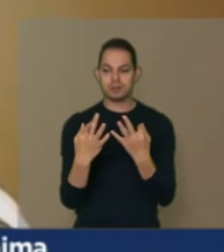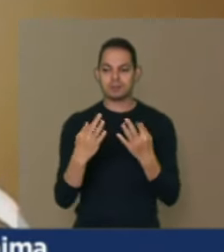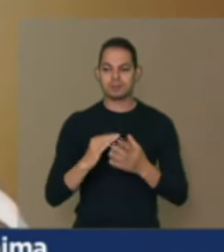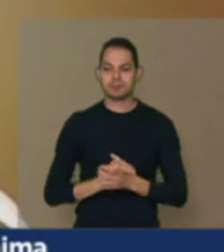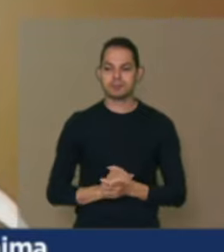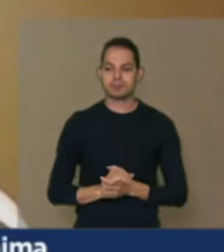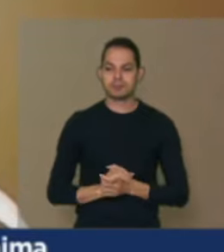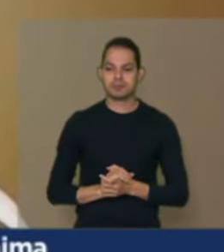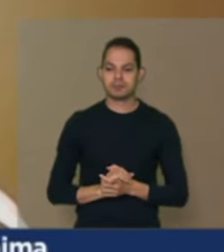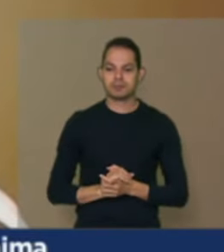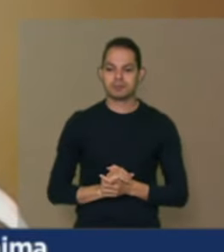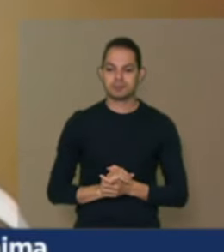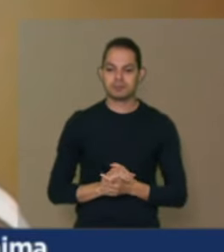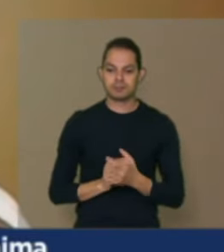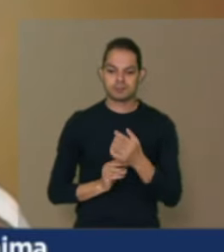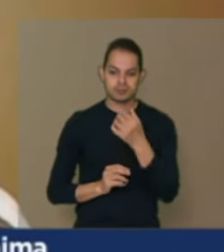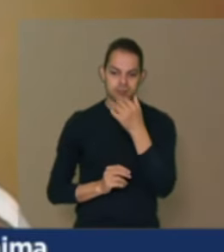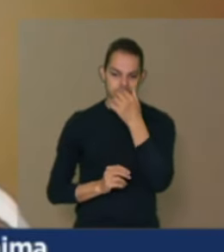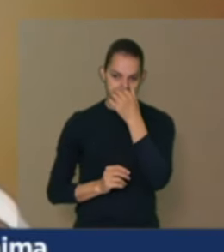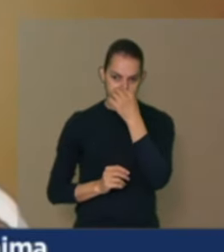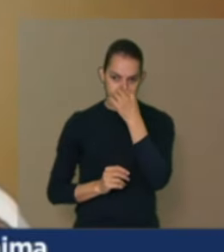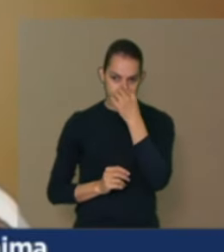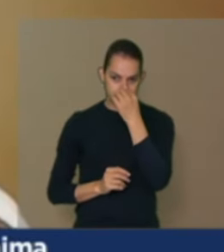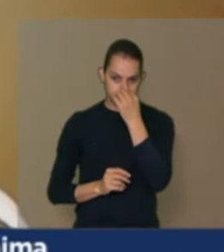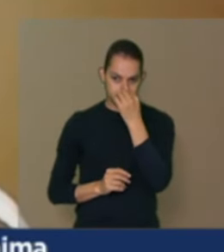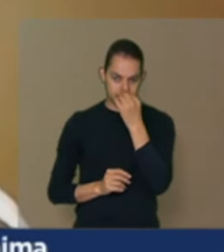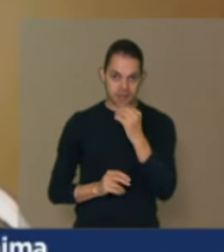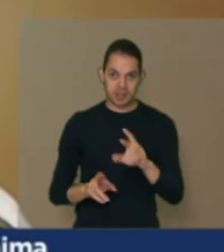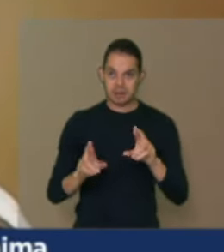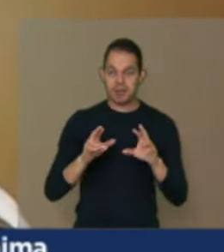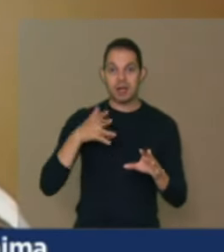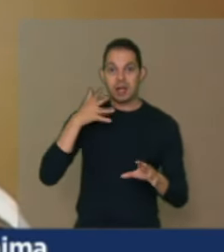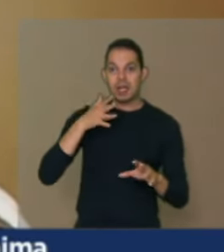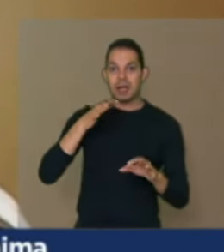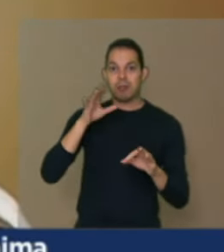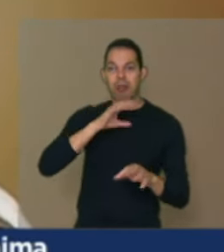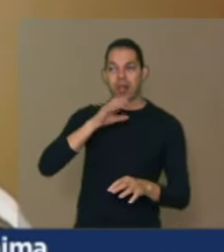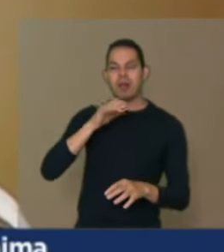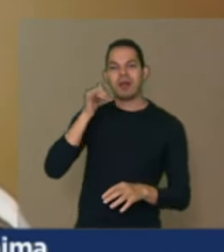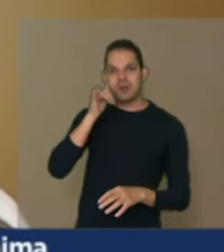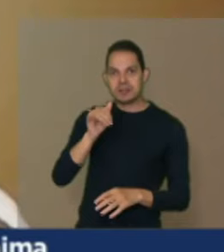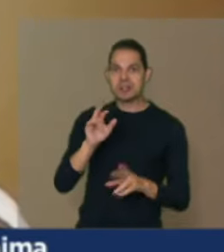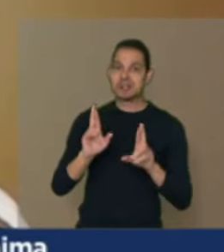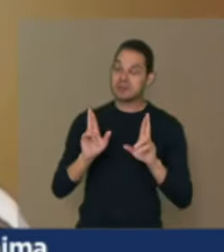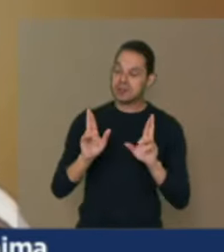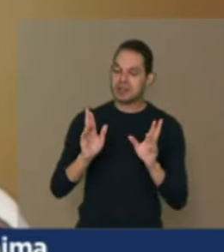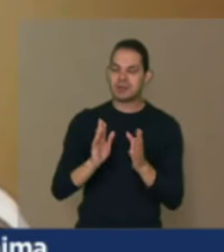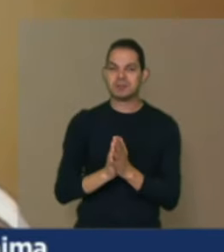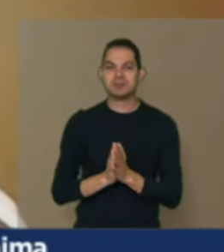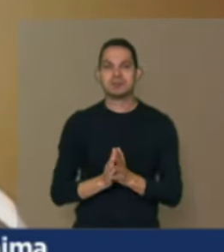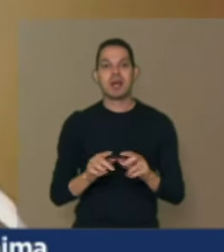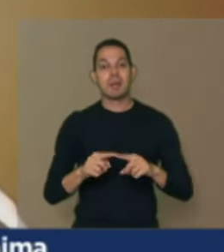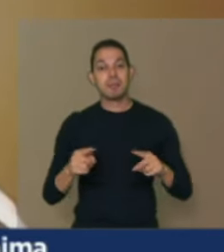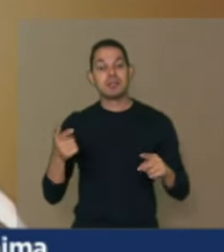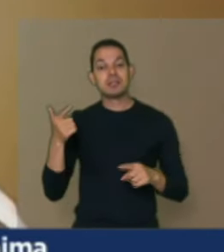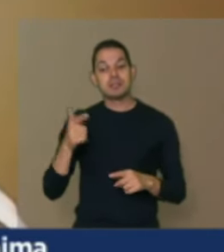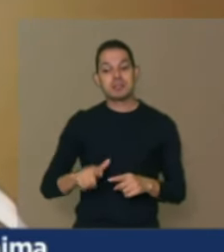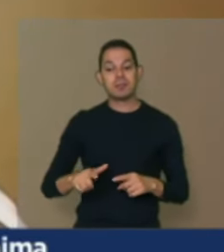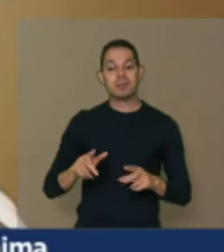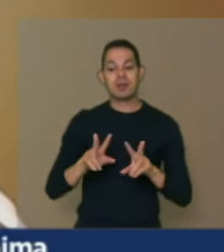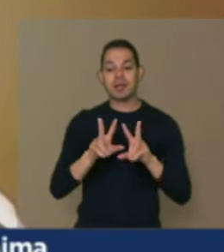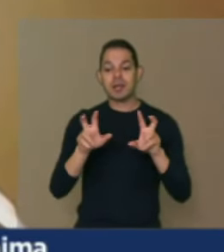tempo razoavelmente bom espero não ter falado com muita pressa mas o outro ponto é a forma como é